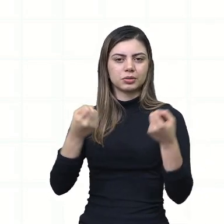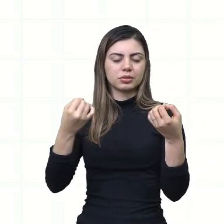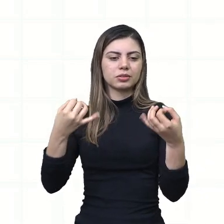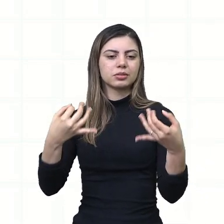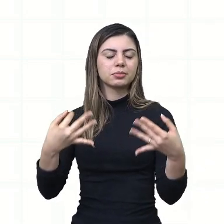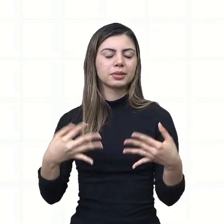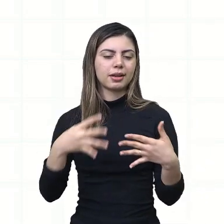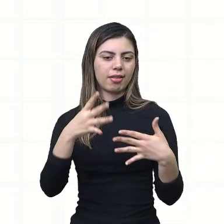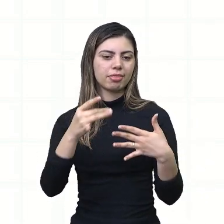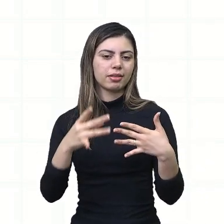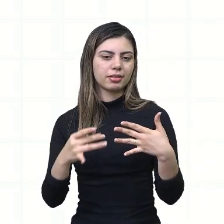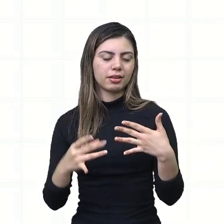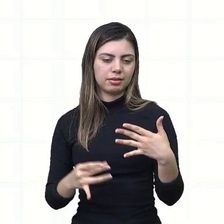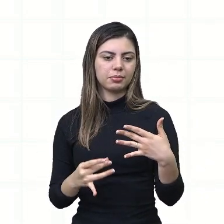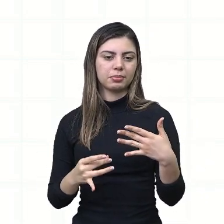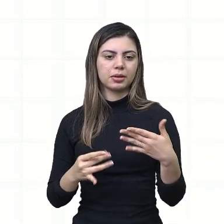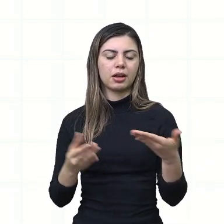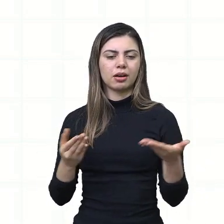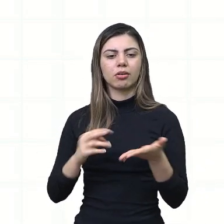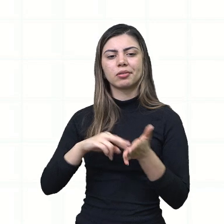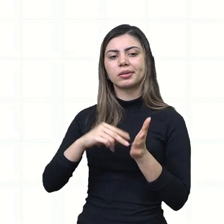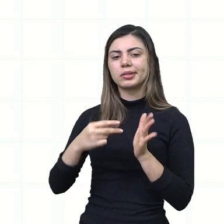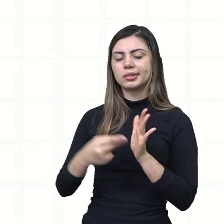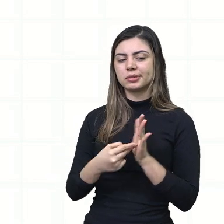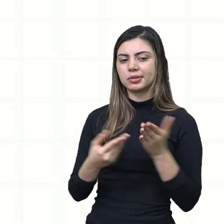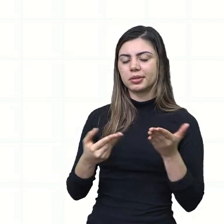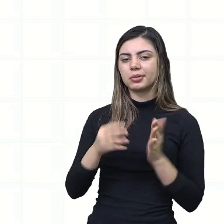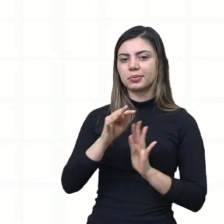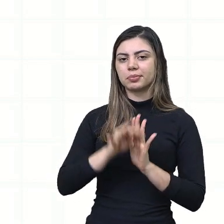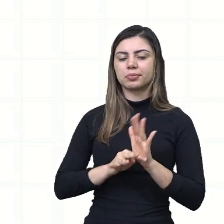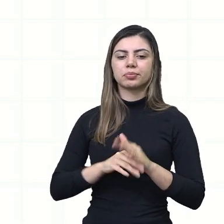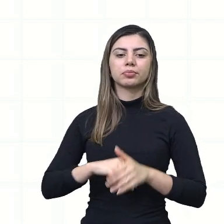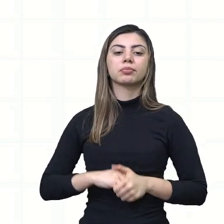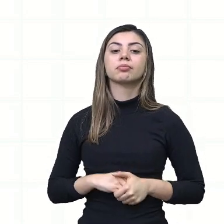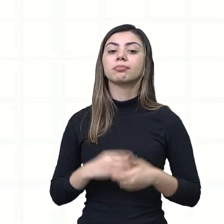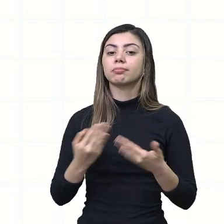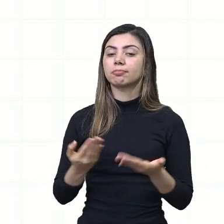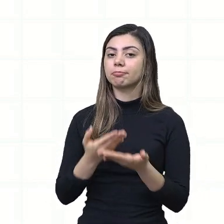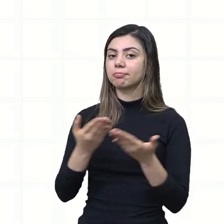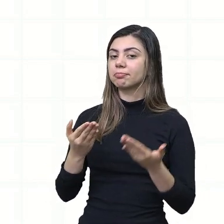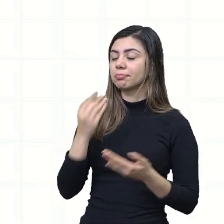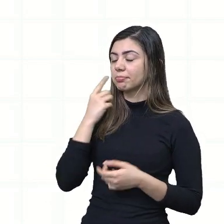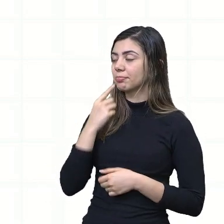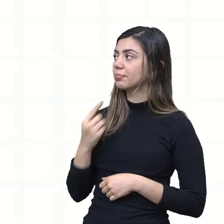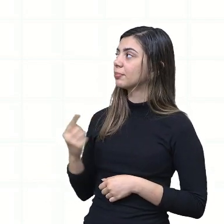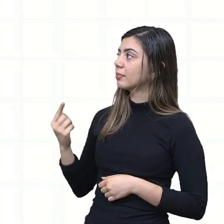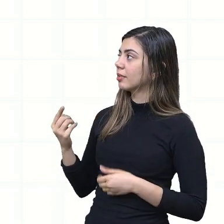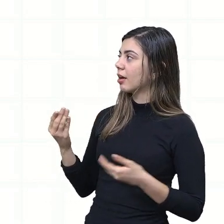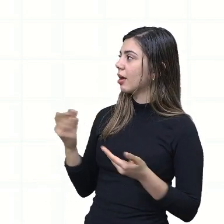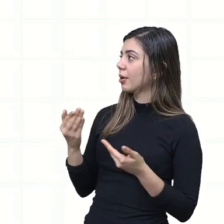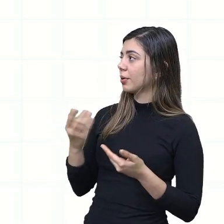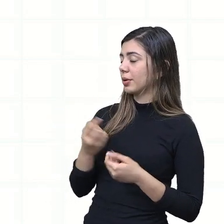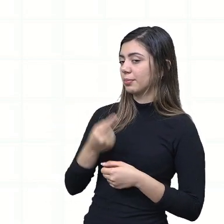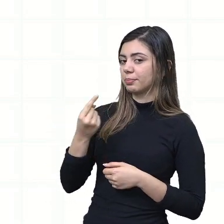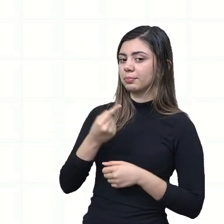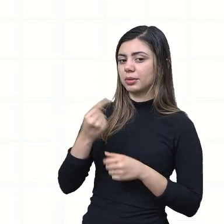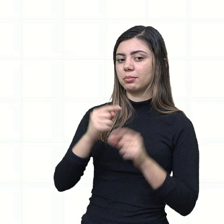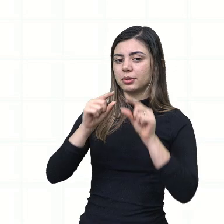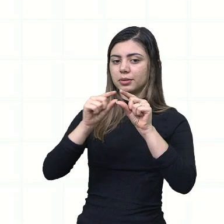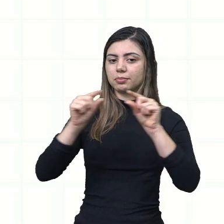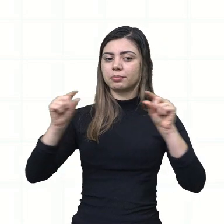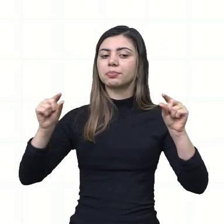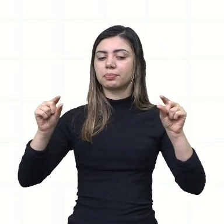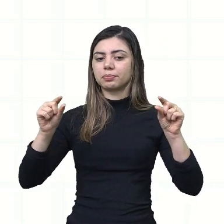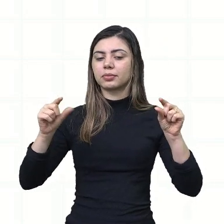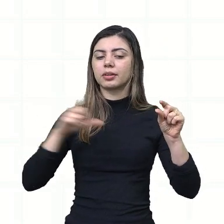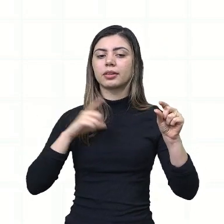o significado desse texto. Então, como vocês já podem observar, essa primeira estrofe faz